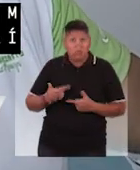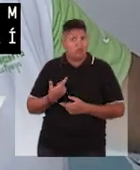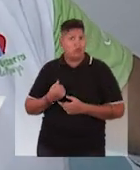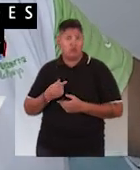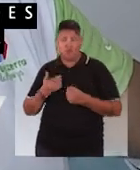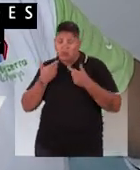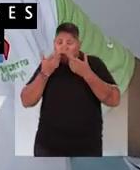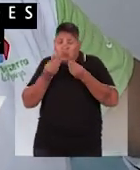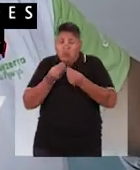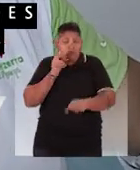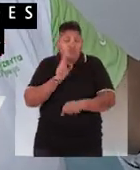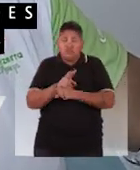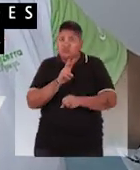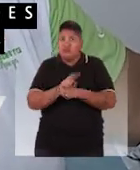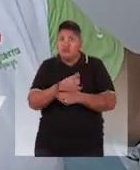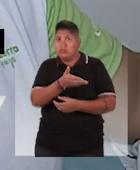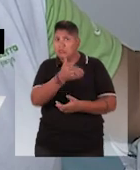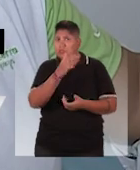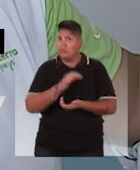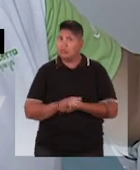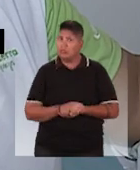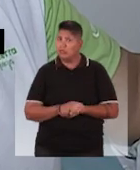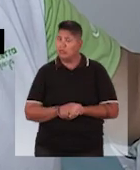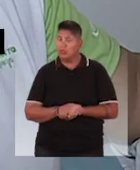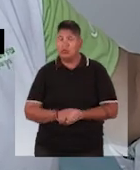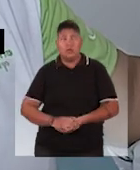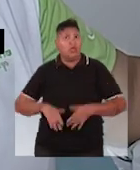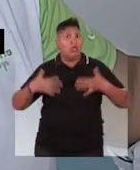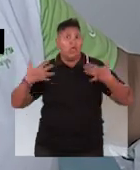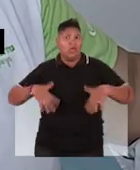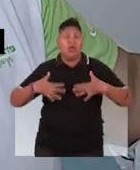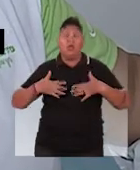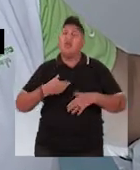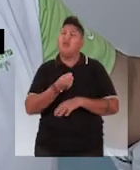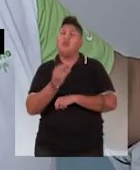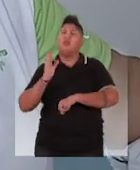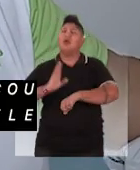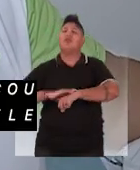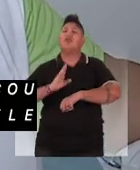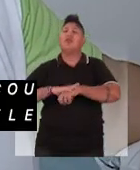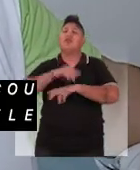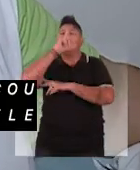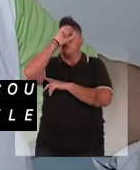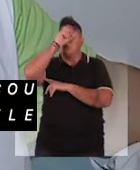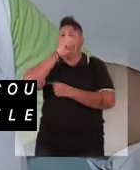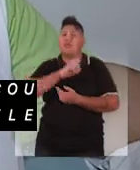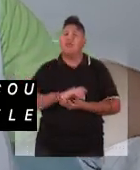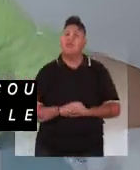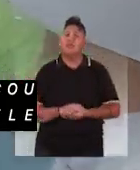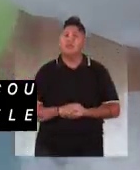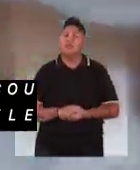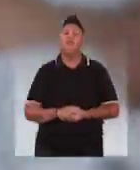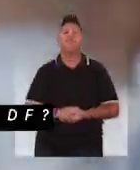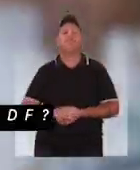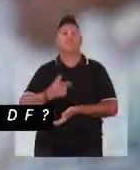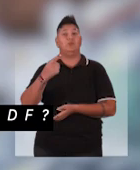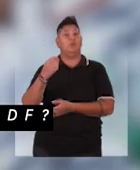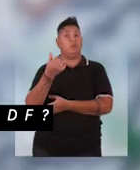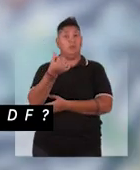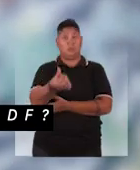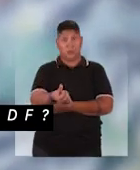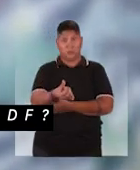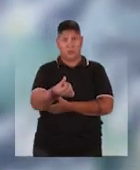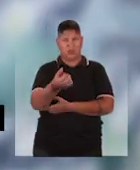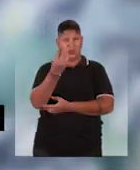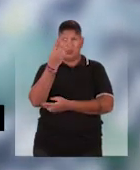e aí não tenho condições de manter ele em uma casa aqui não, porque é muito caro. Você ficou quanto tempo com ele no hospital aqui no DER?